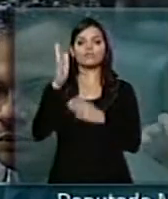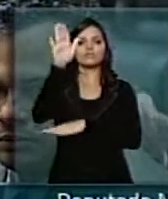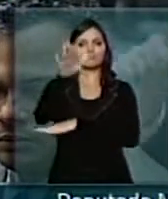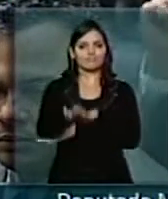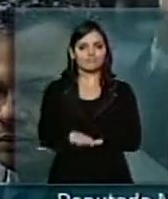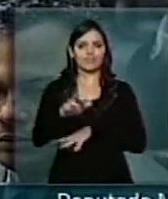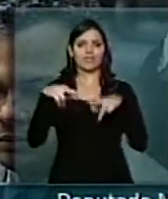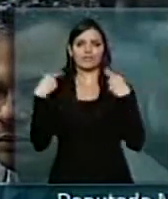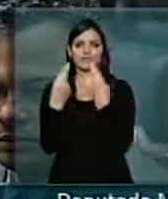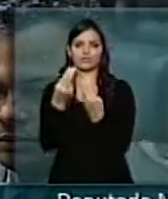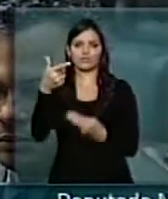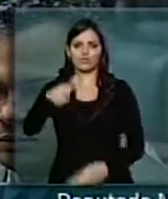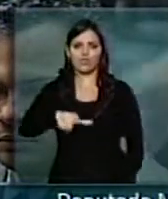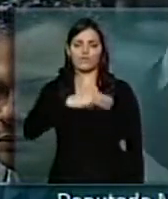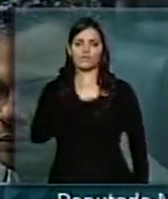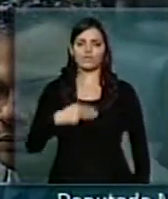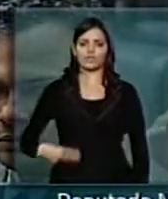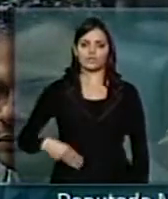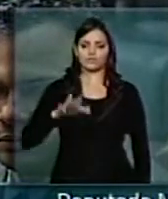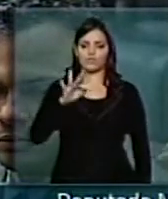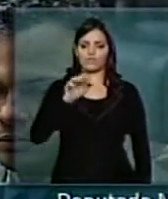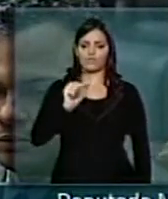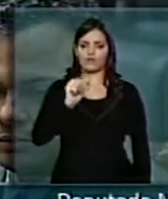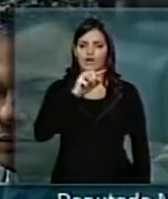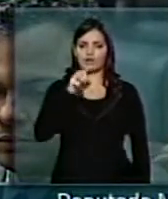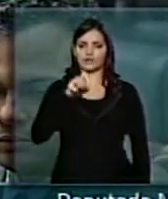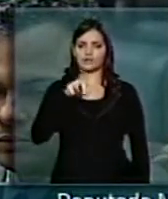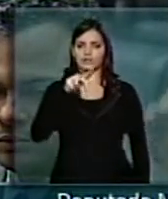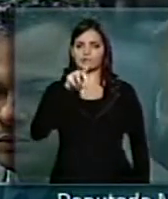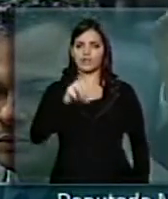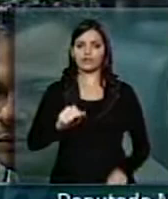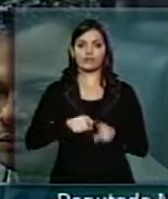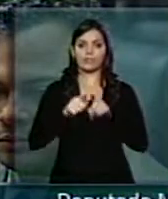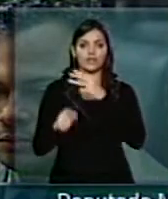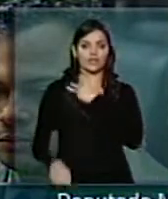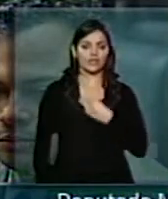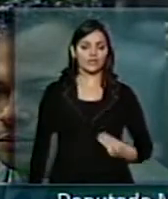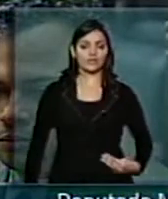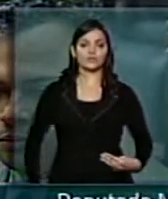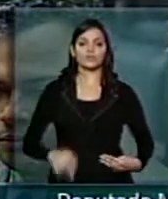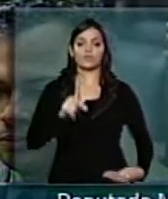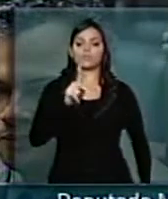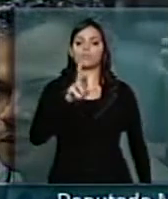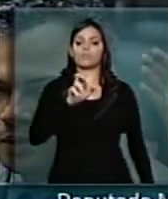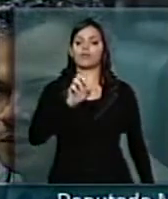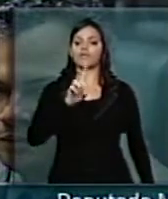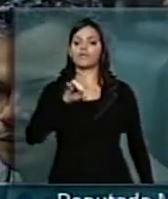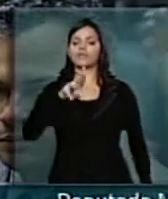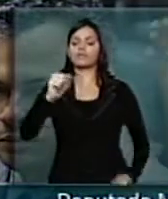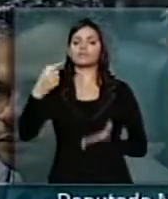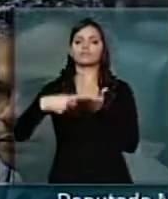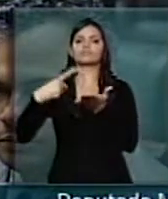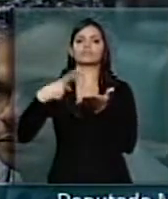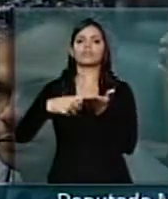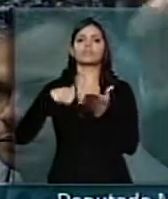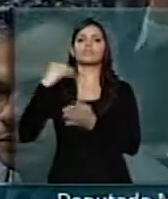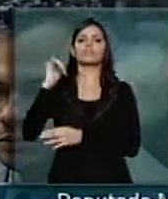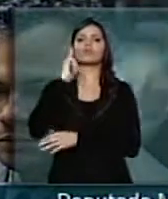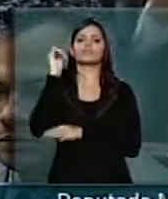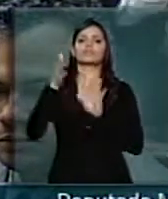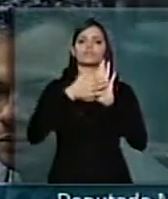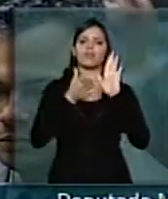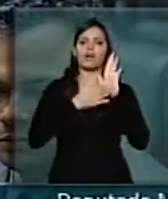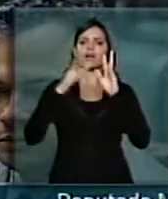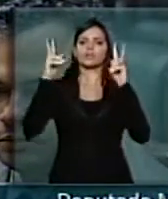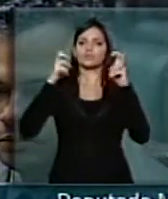reunião com o ministro da Fazenda, com o ministro da Previdência e para tentar fechar questões que são muito caras aos servidores, os